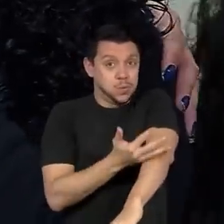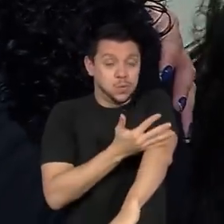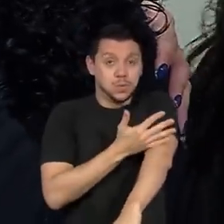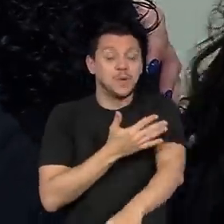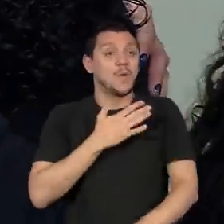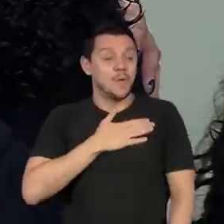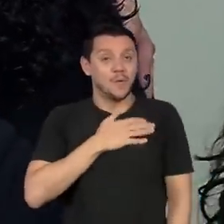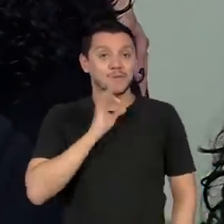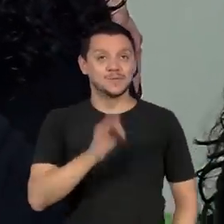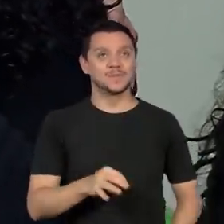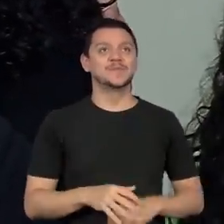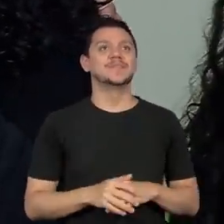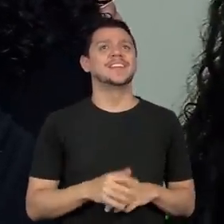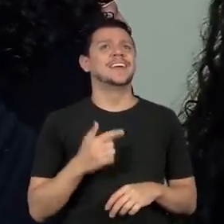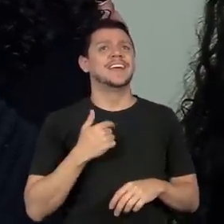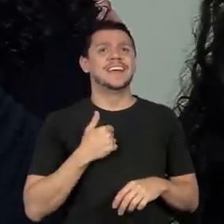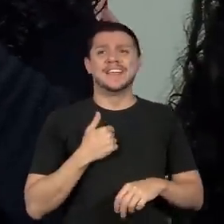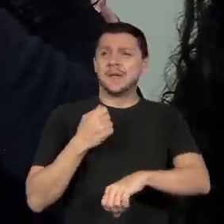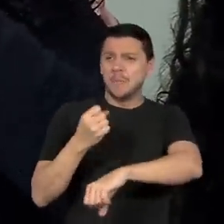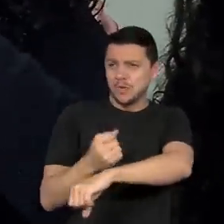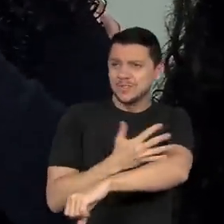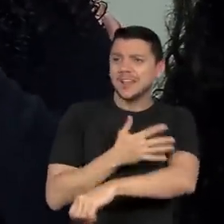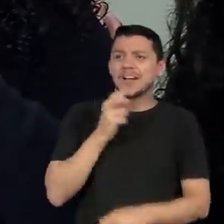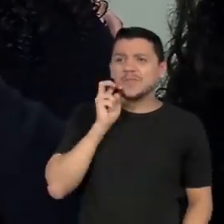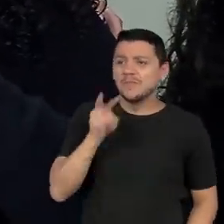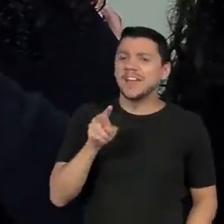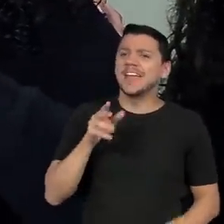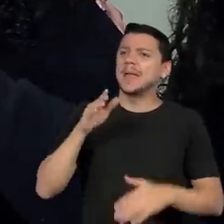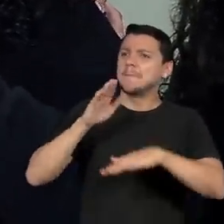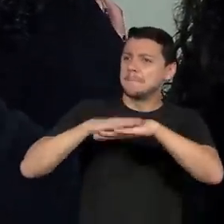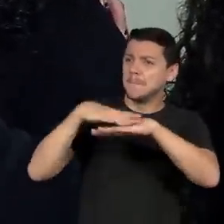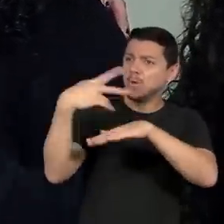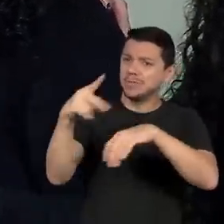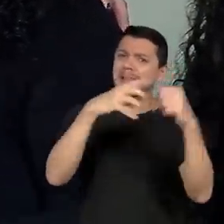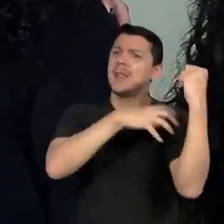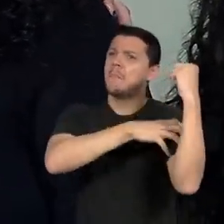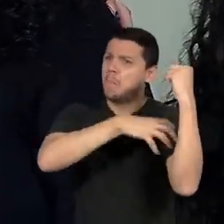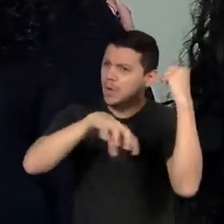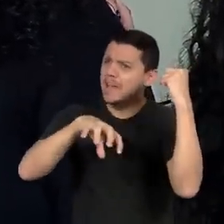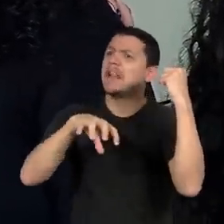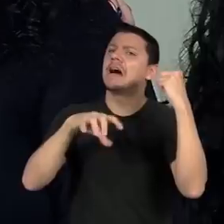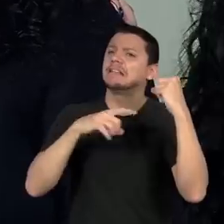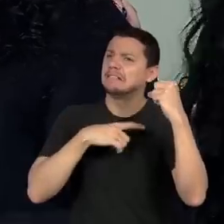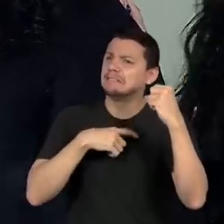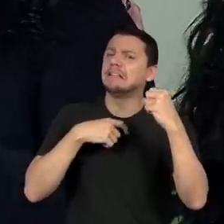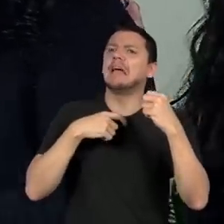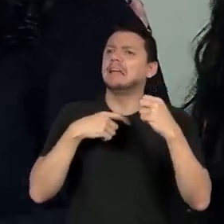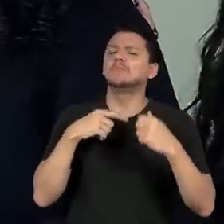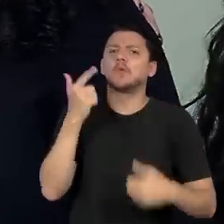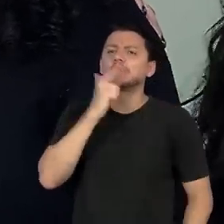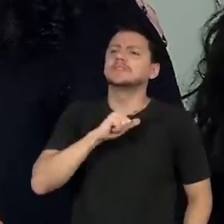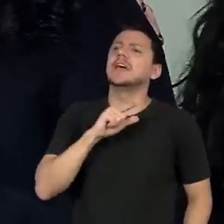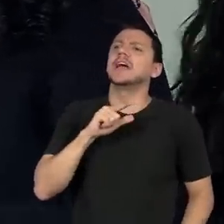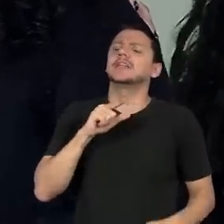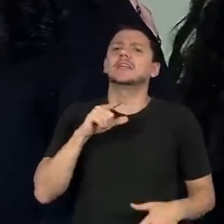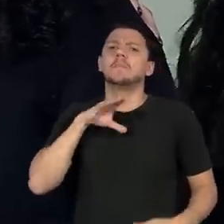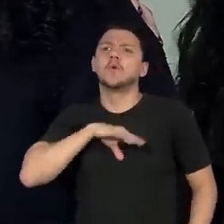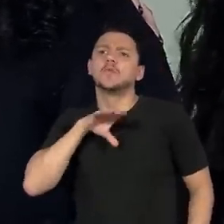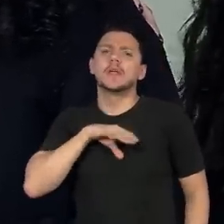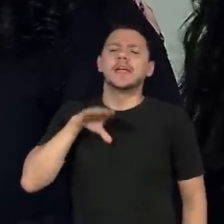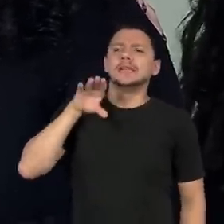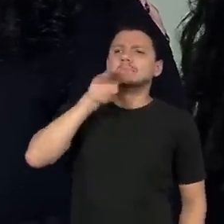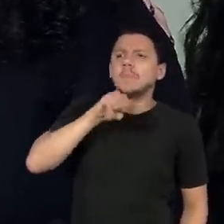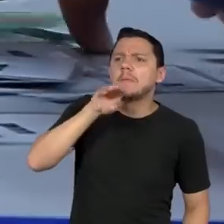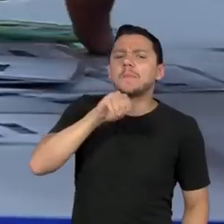emocionei de ver o quanto empoderadas e o quanto eles estão falando bem. Então esse é o resultado do trabalho que a gente está